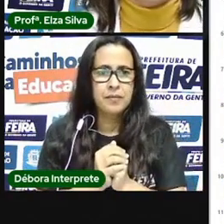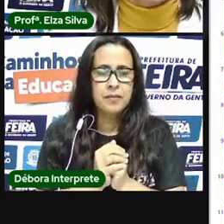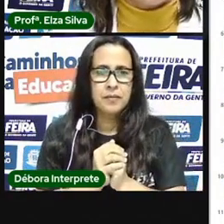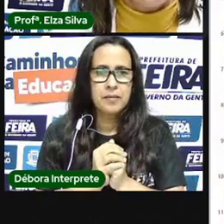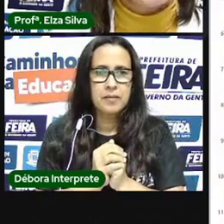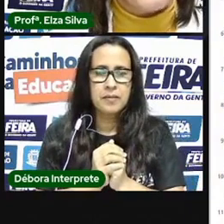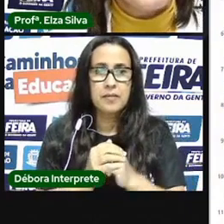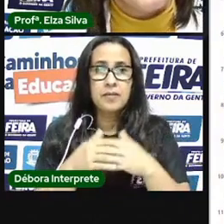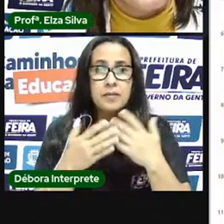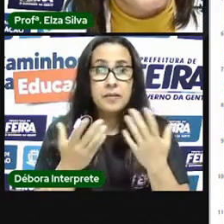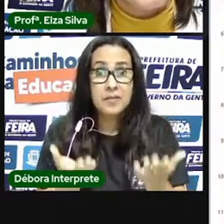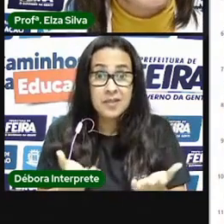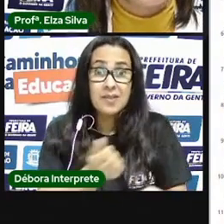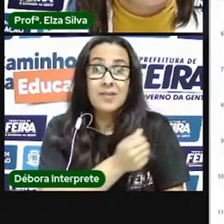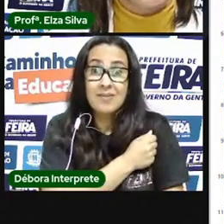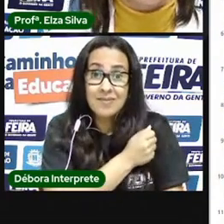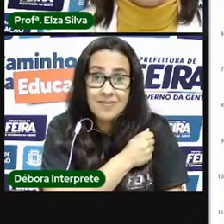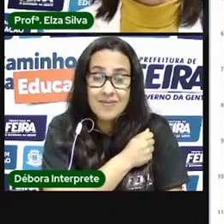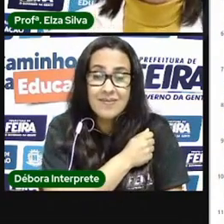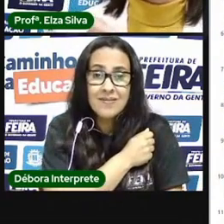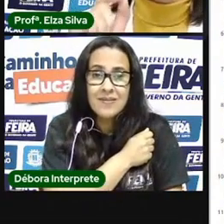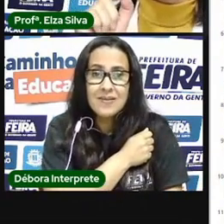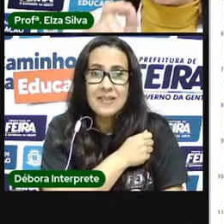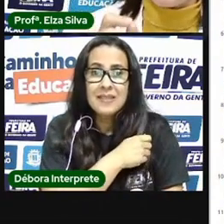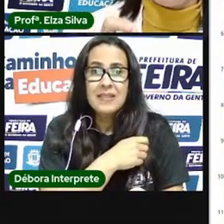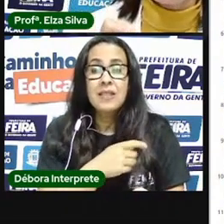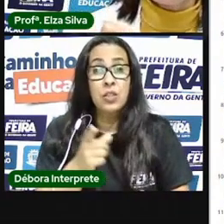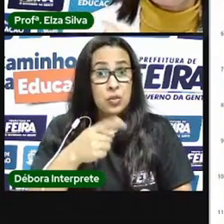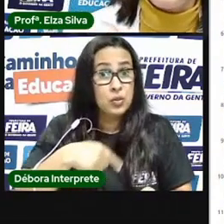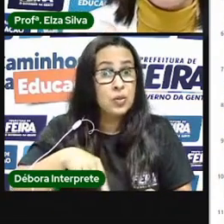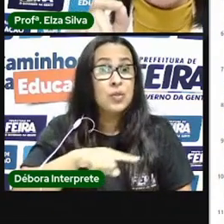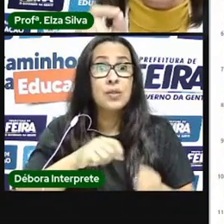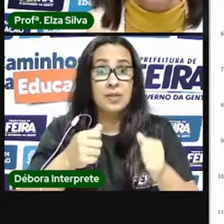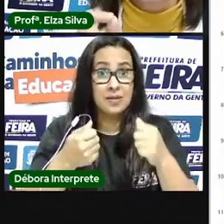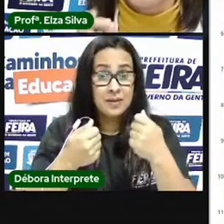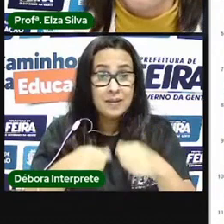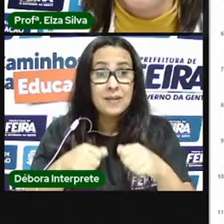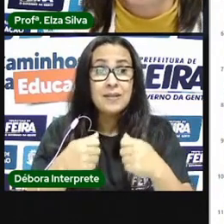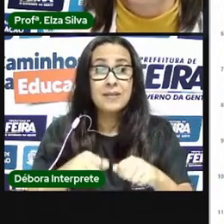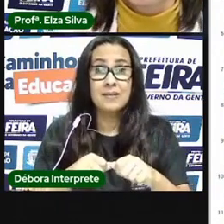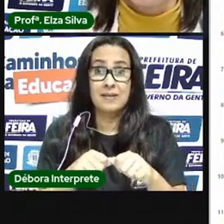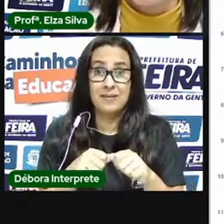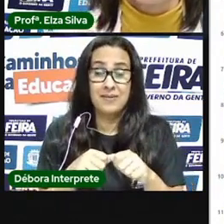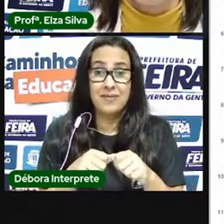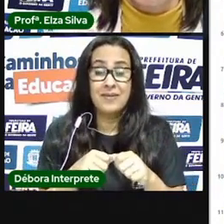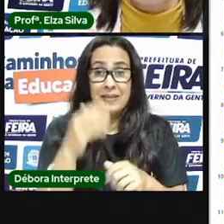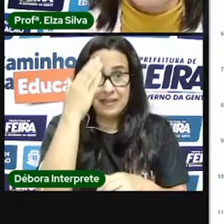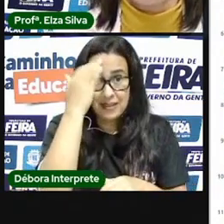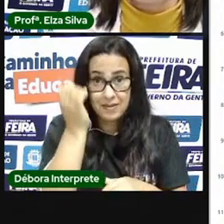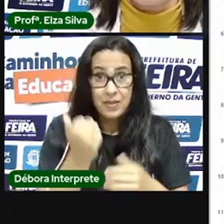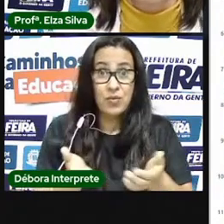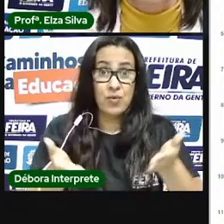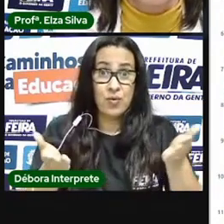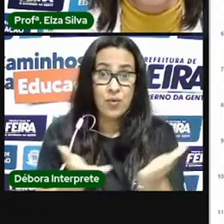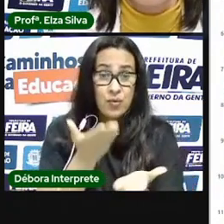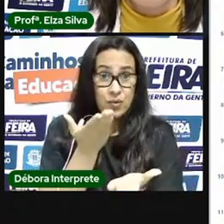Então, meus caros alunos, vamos registrar. A nossa aula de hoje vai